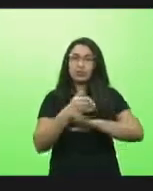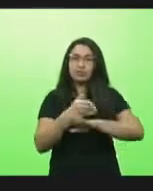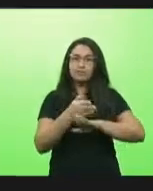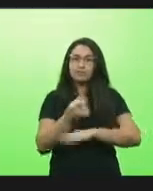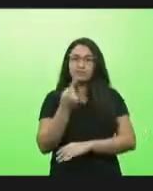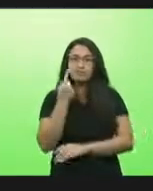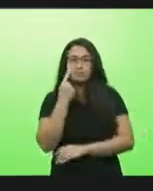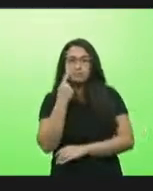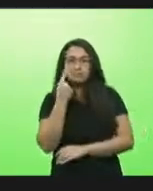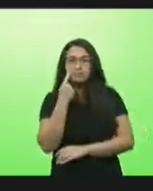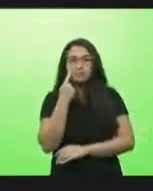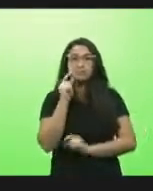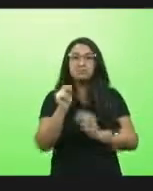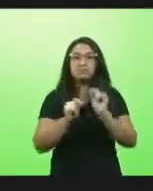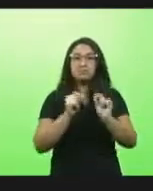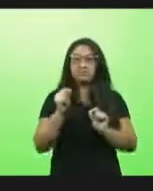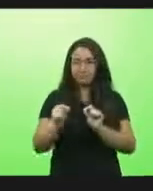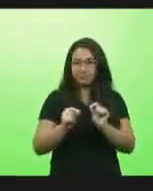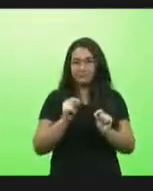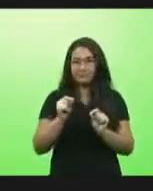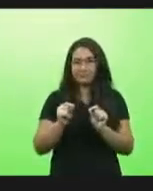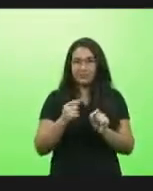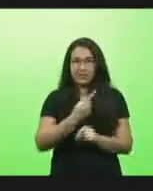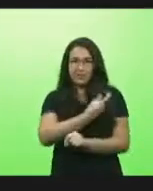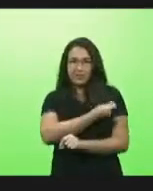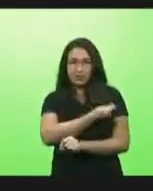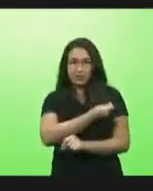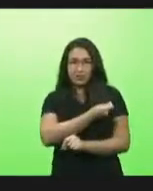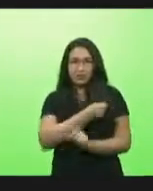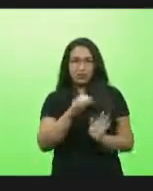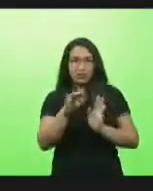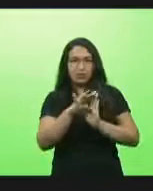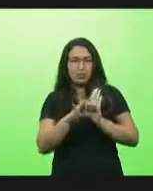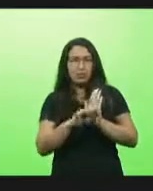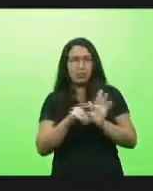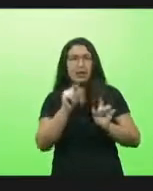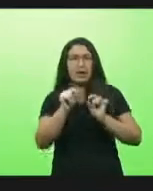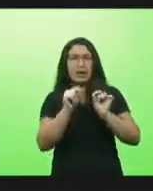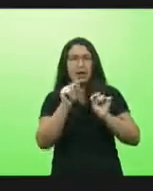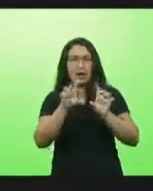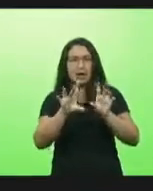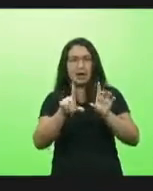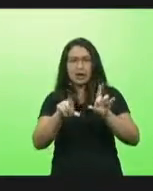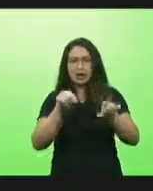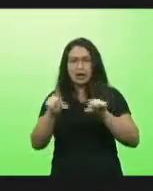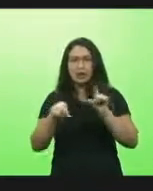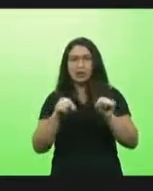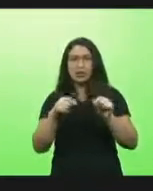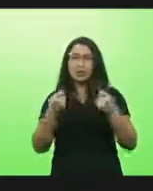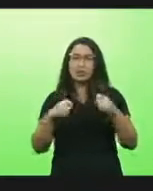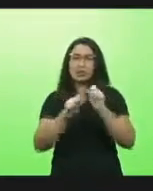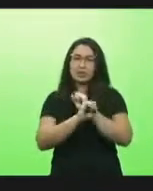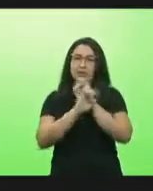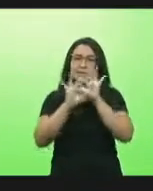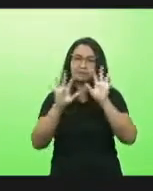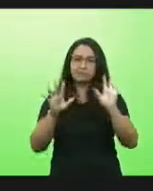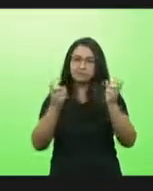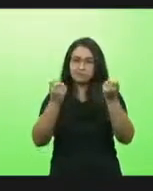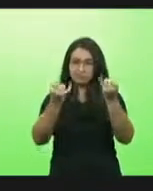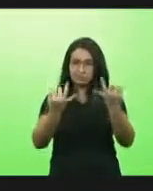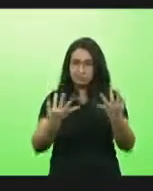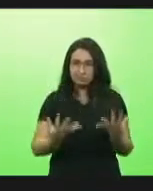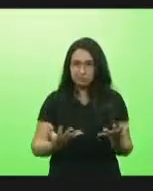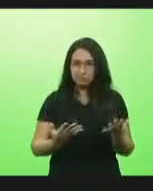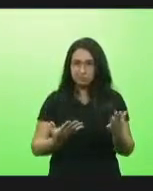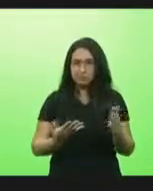e ali eles vão ter que explicar qual critério estão usando para que tenha transparência nesse processo então pedimos colher algumas assinaturas